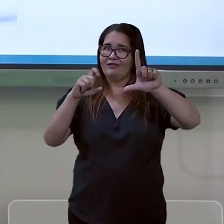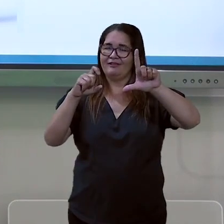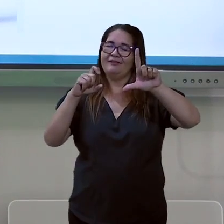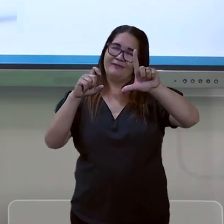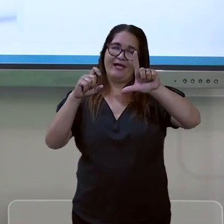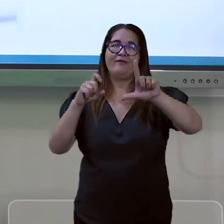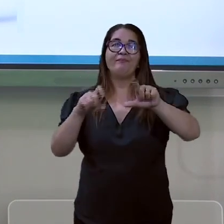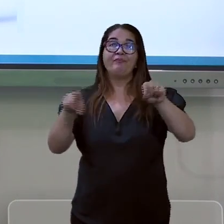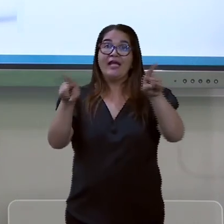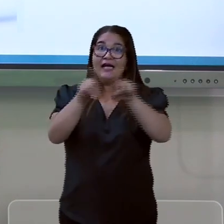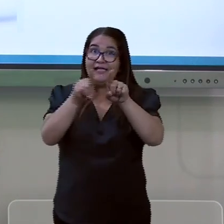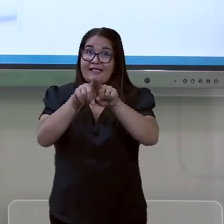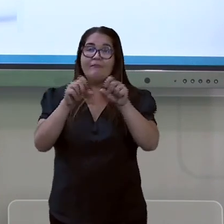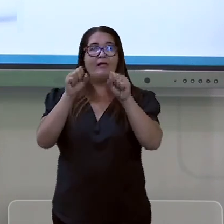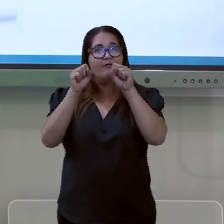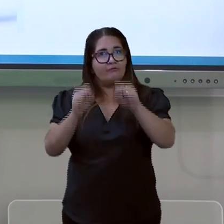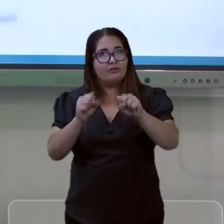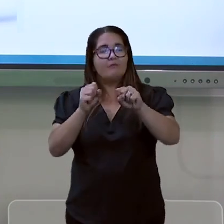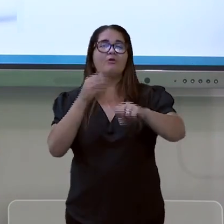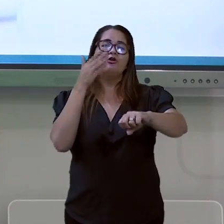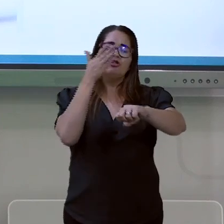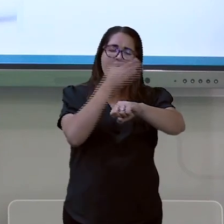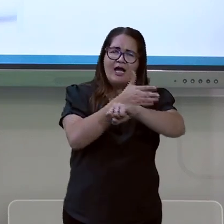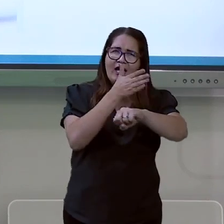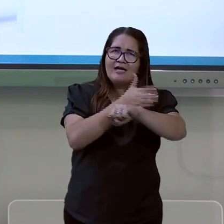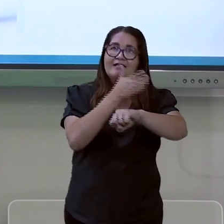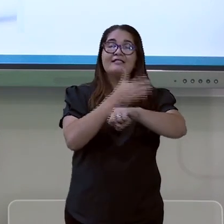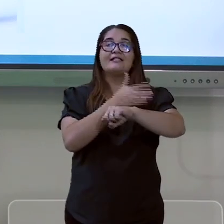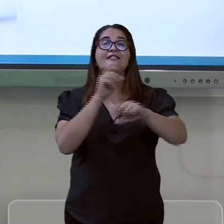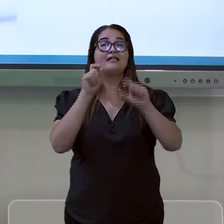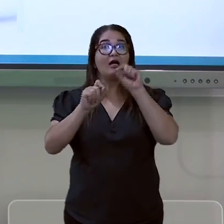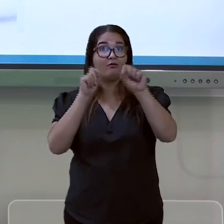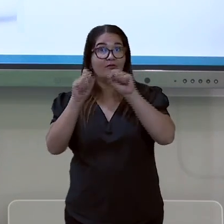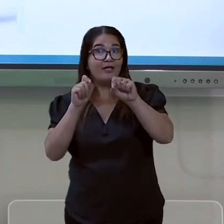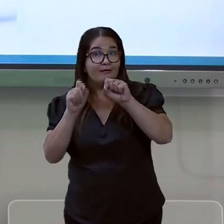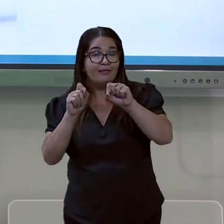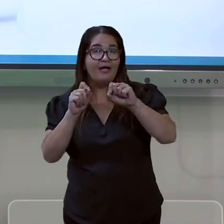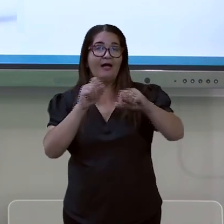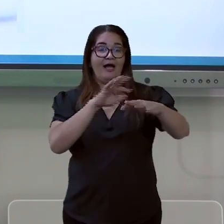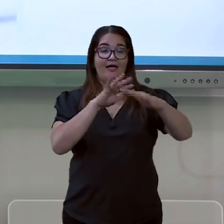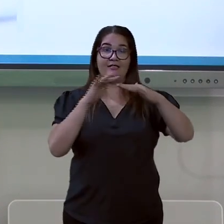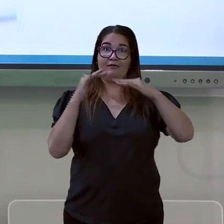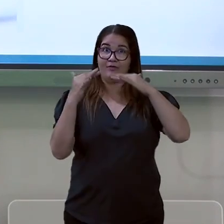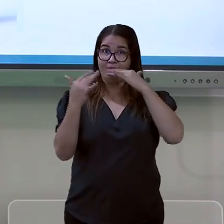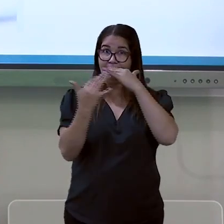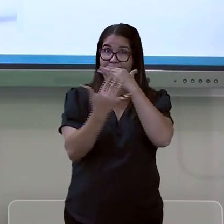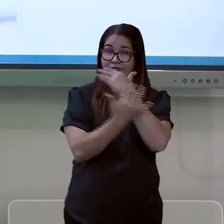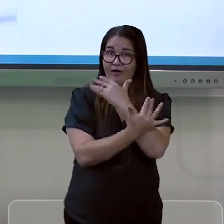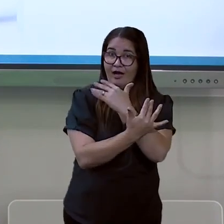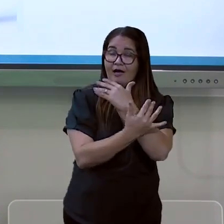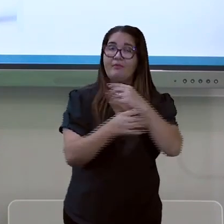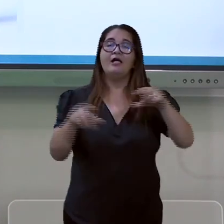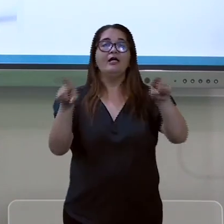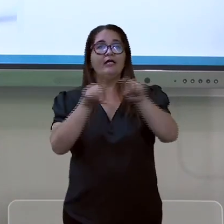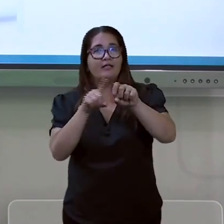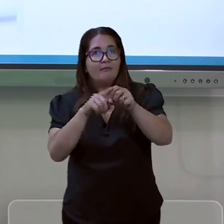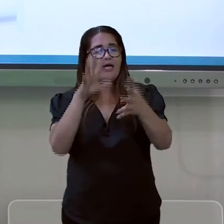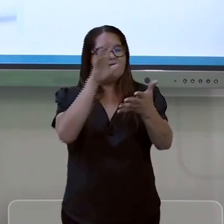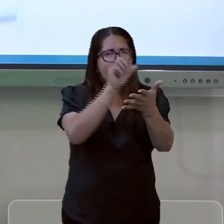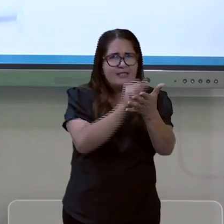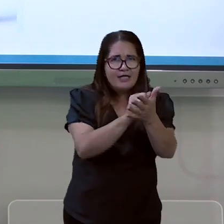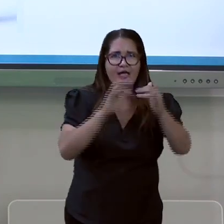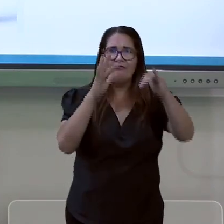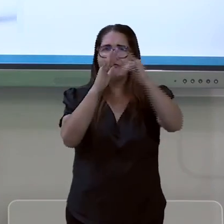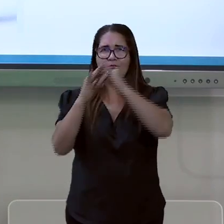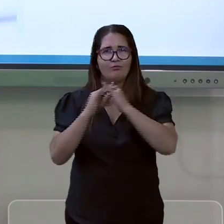para a plataforma de educação continuada SMEDGV. Acesse nossas redes sociais e se